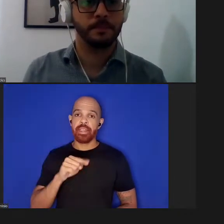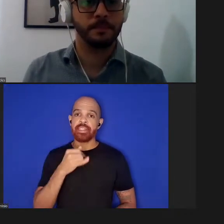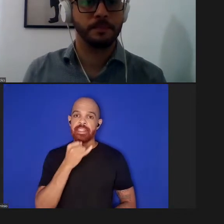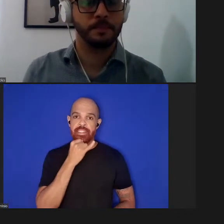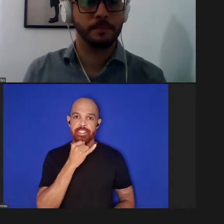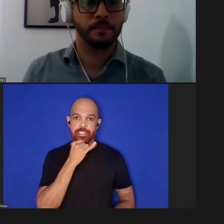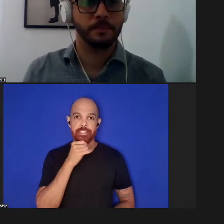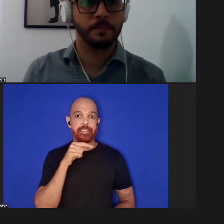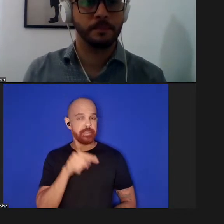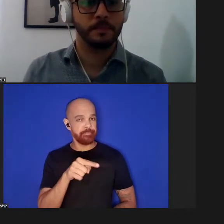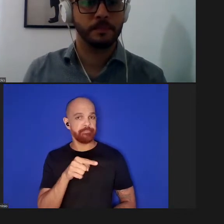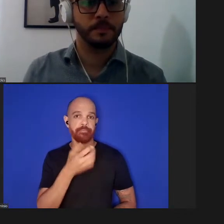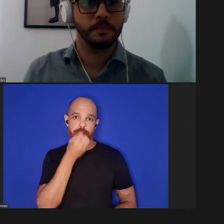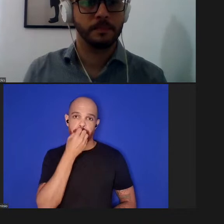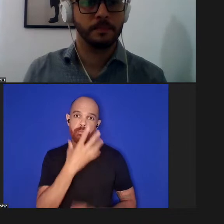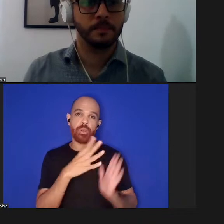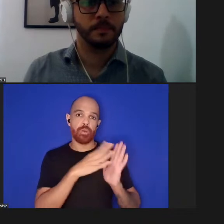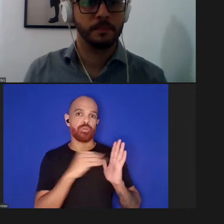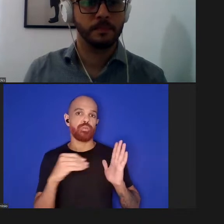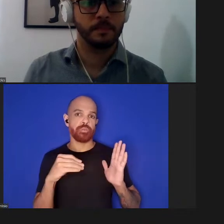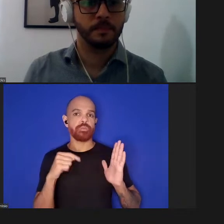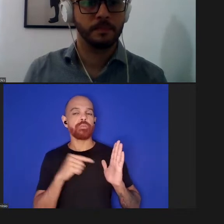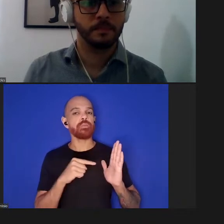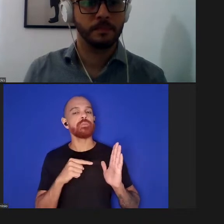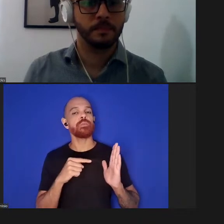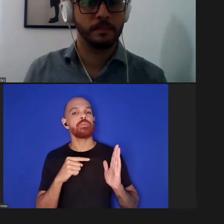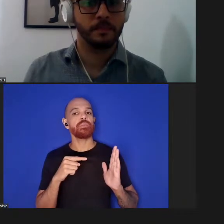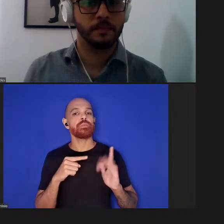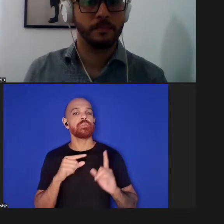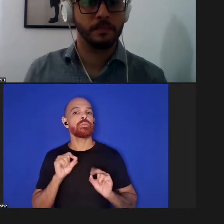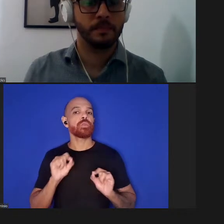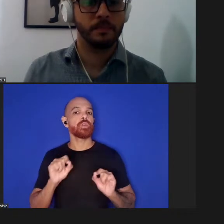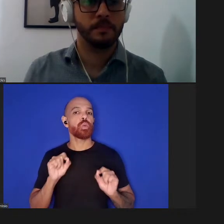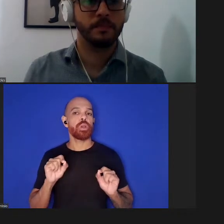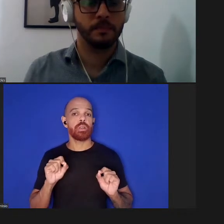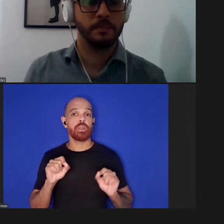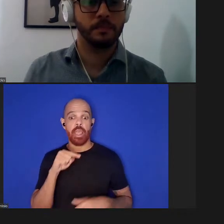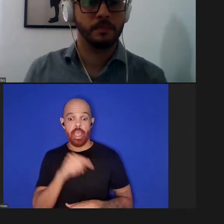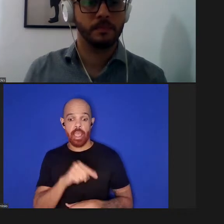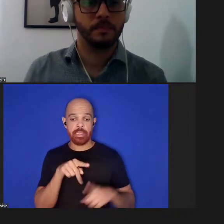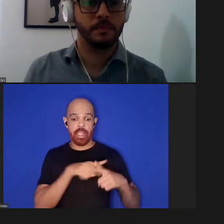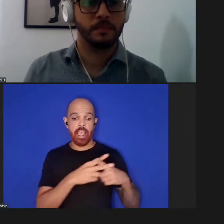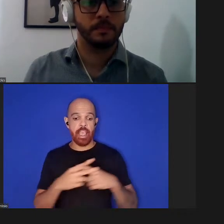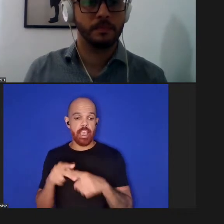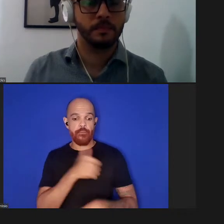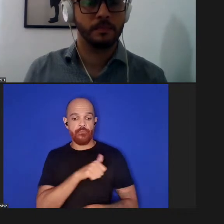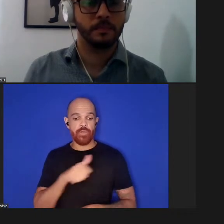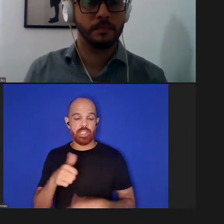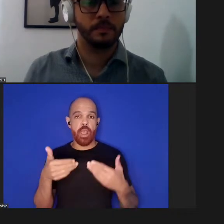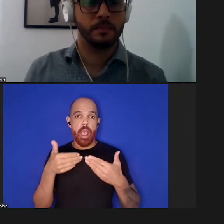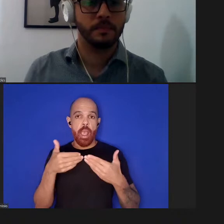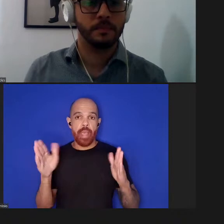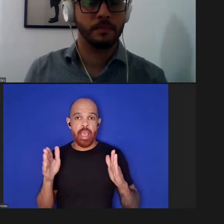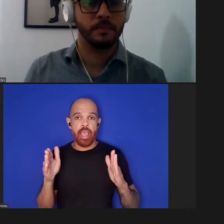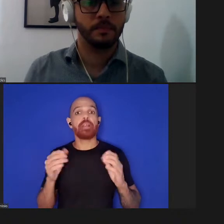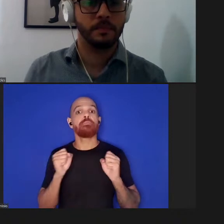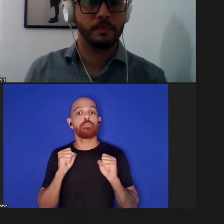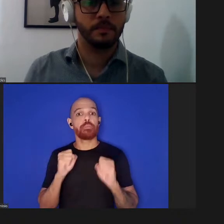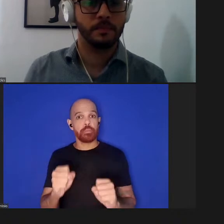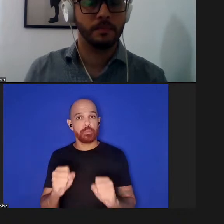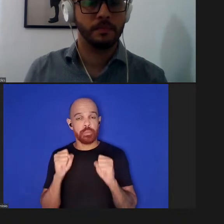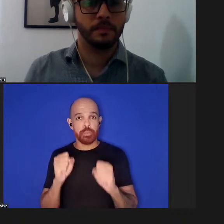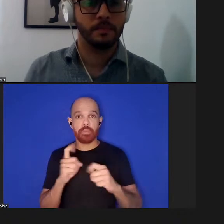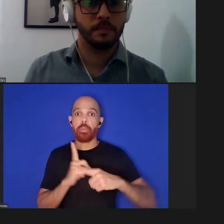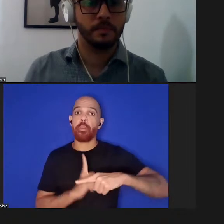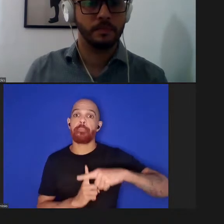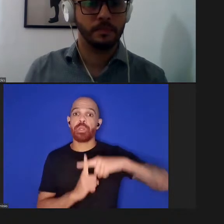muito ilustrativo do fato de que essa revisão aberta possa realmente ser uma coisa muito positiva